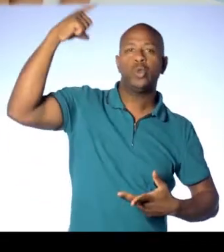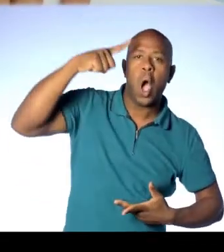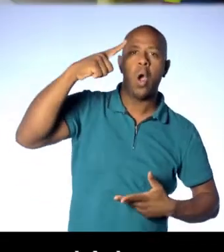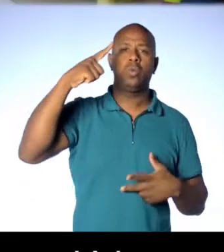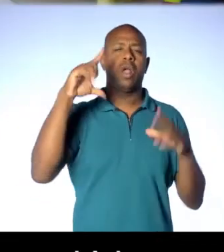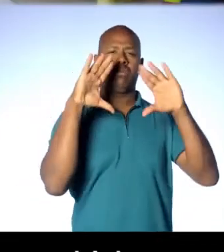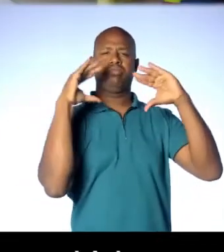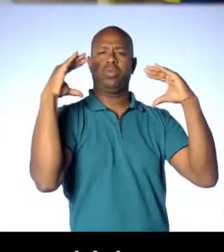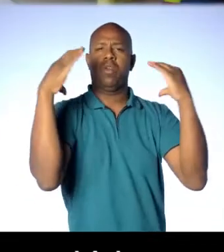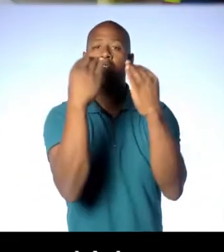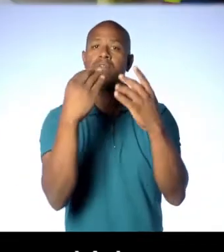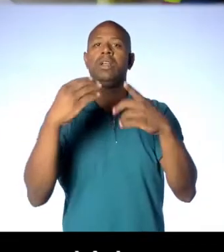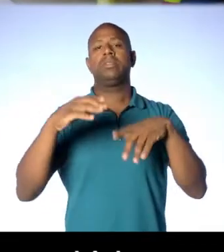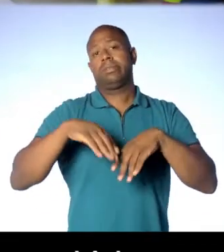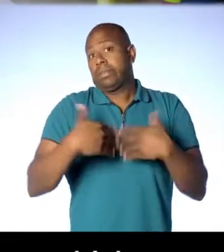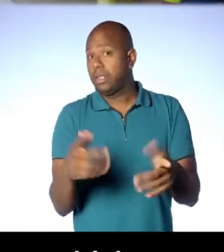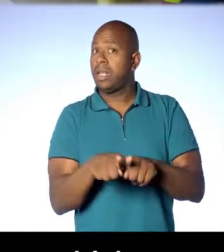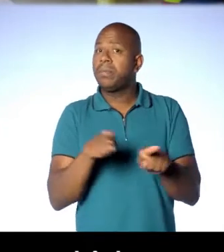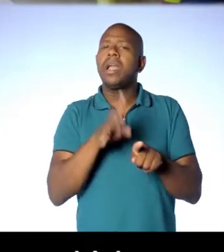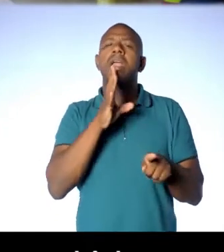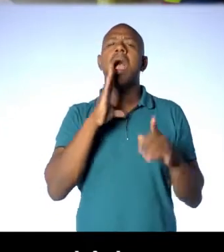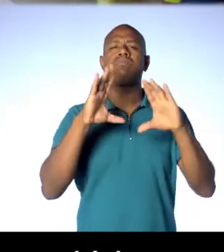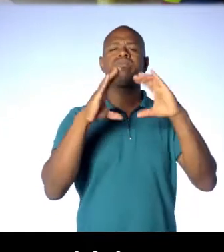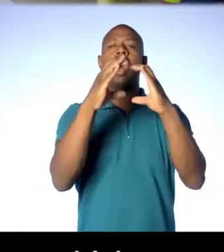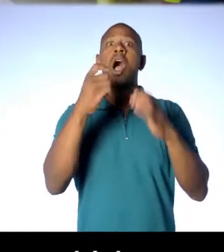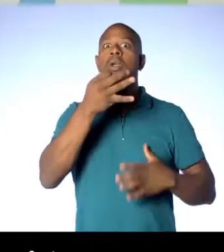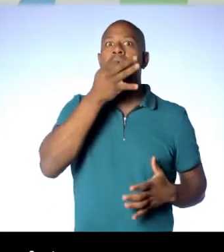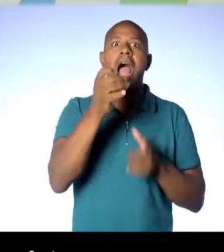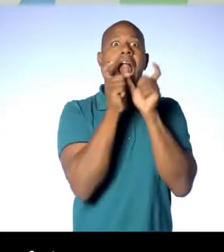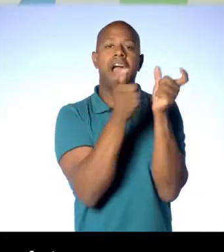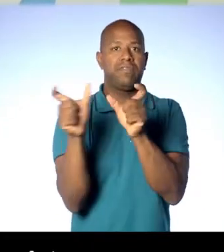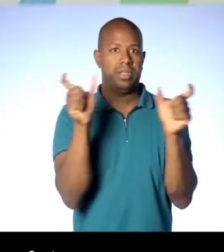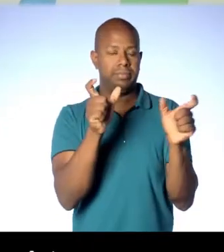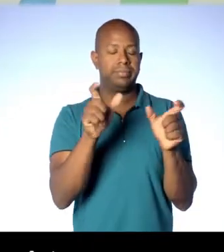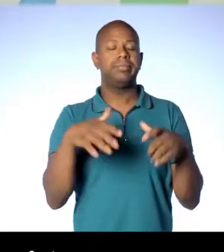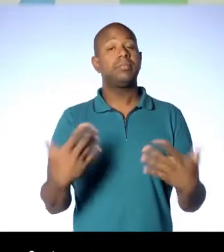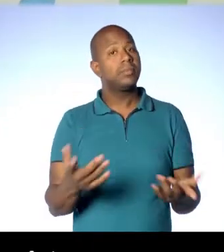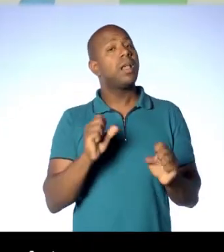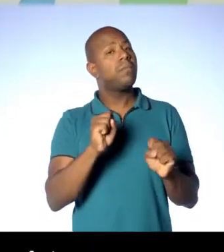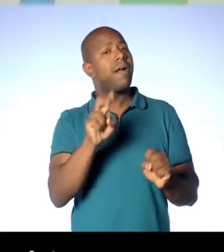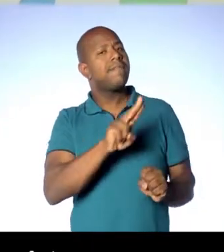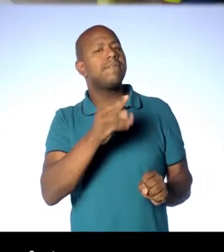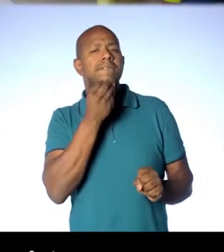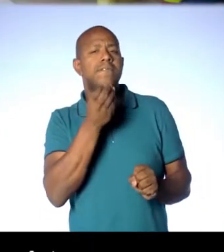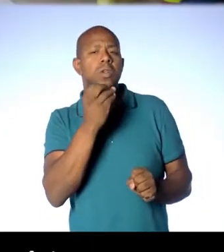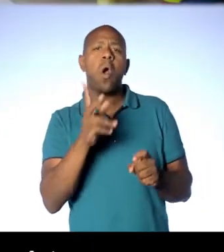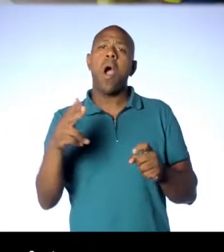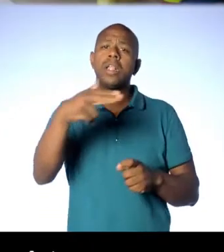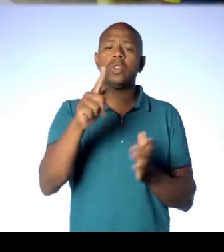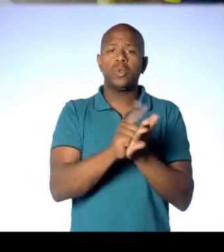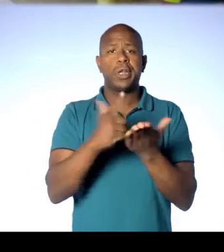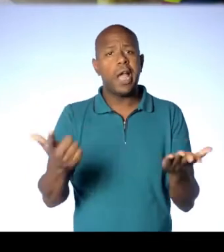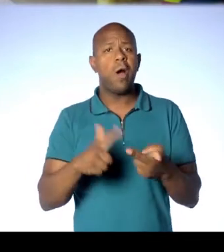nuvens e as onomatopeias, que são esses balõezinhos como nas histórias em quadrinhos. Como alternativa você pode recortar elementos de jornais e